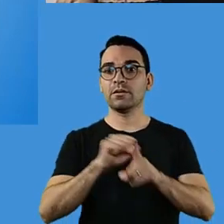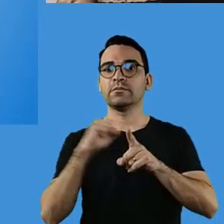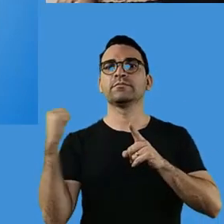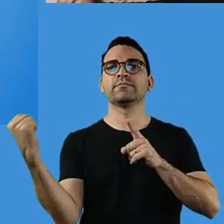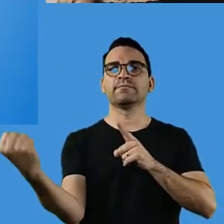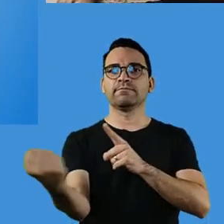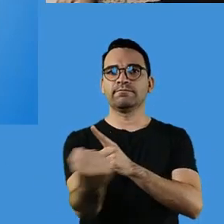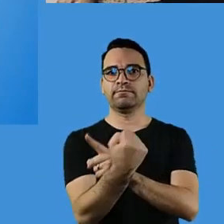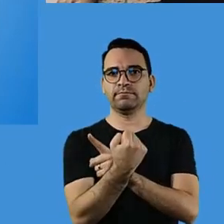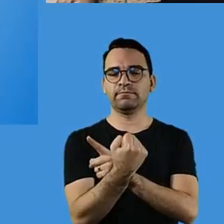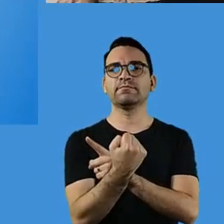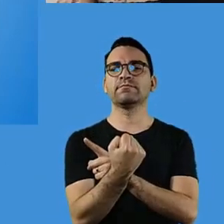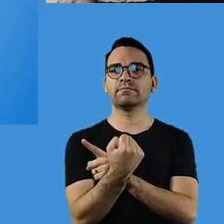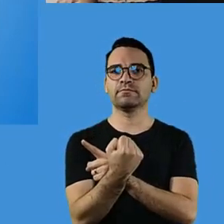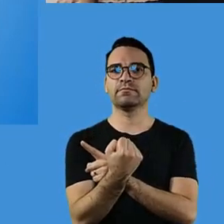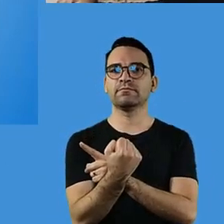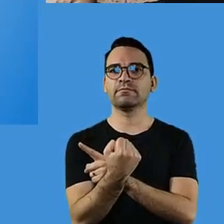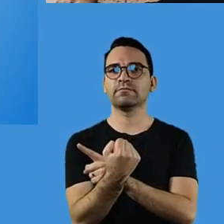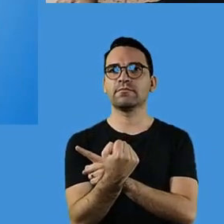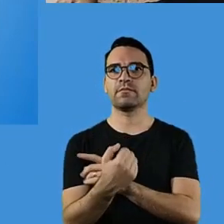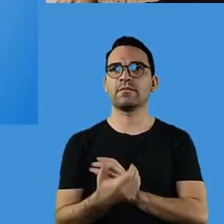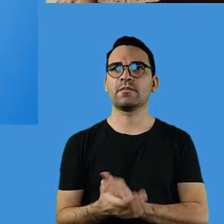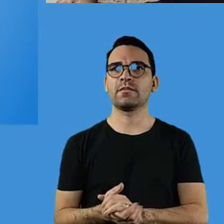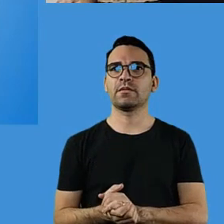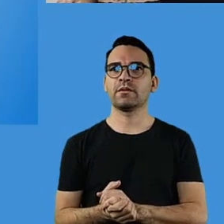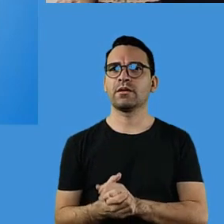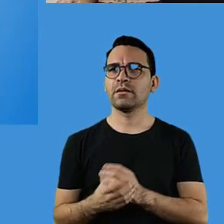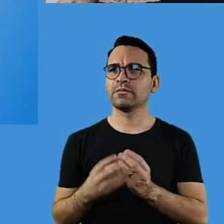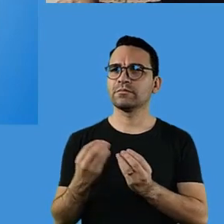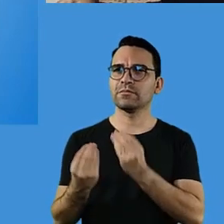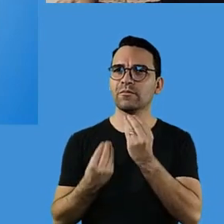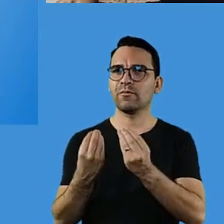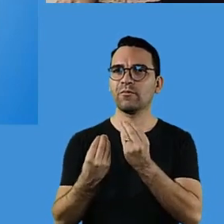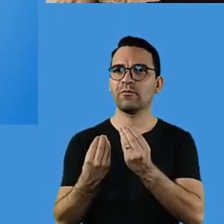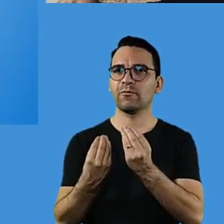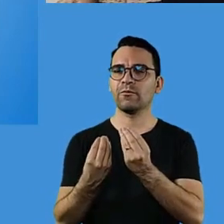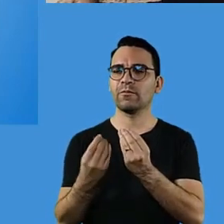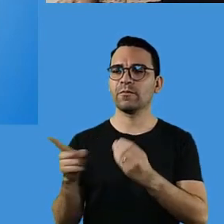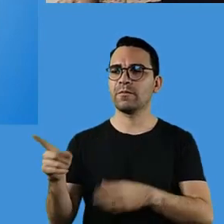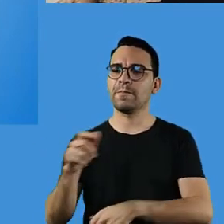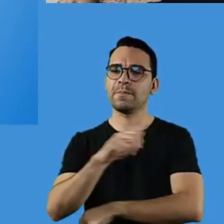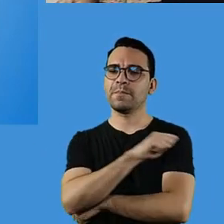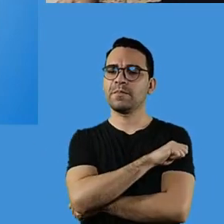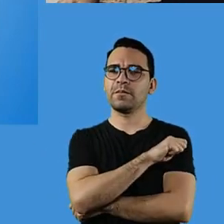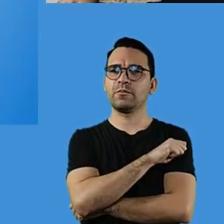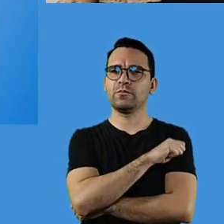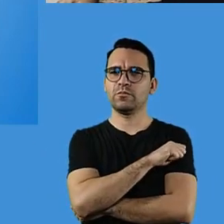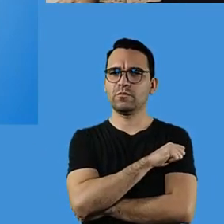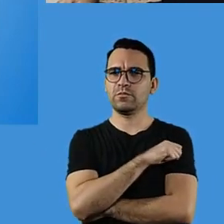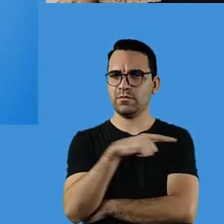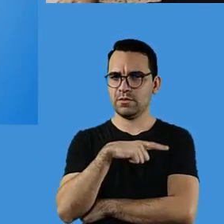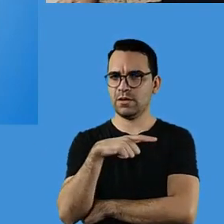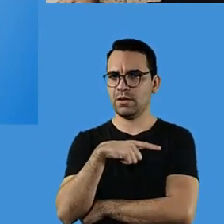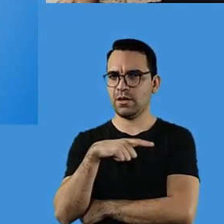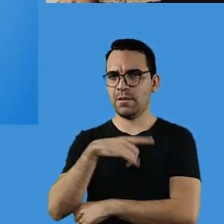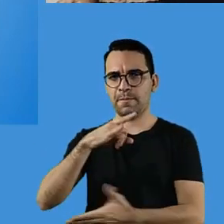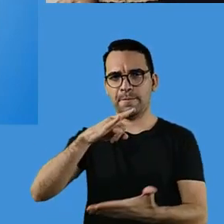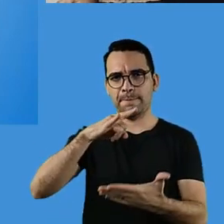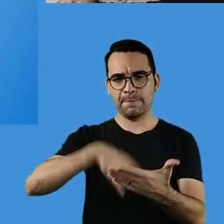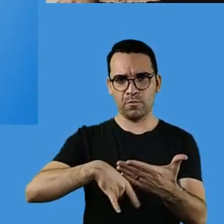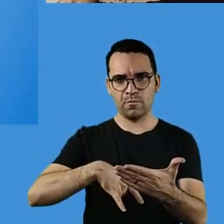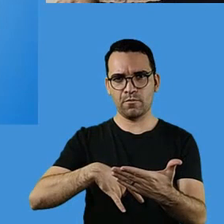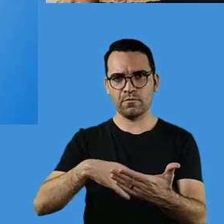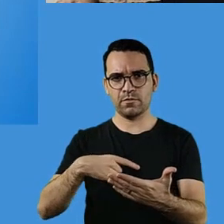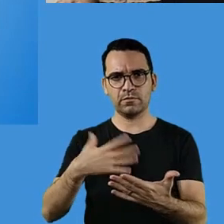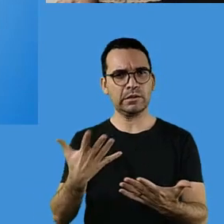E essa ansiedade que a gente tem com essa avaliação externa, como assim? Nossos alunos vão fazer testes